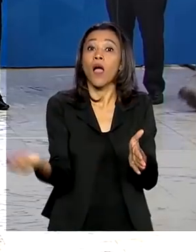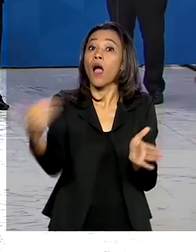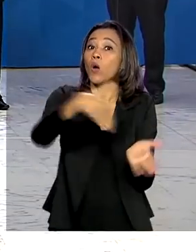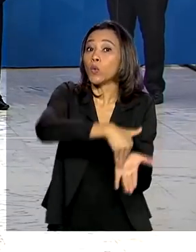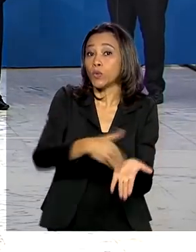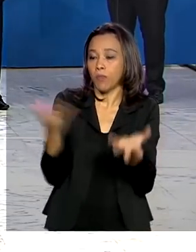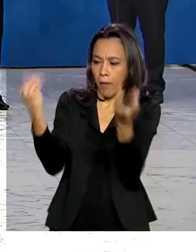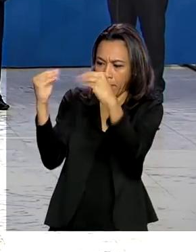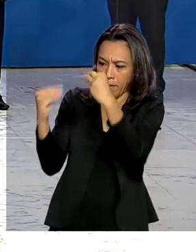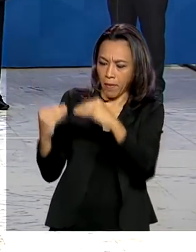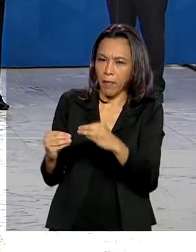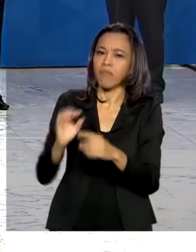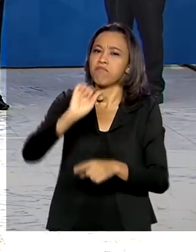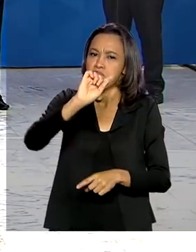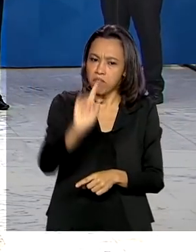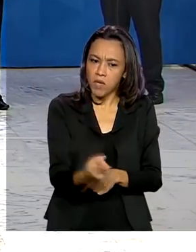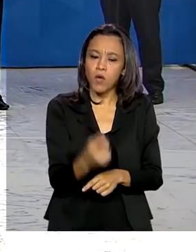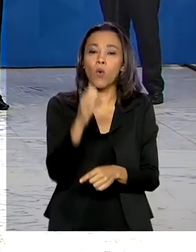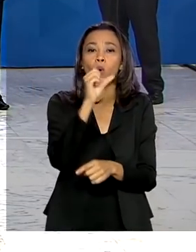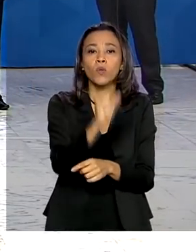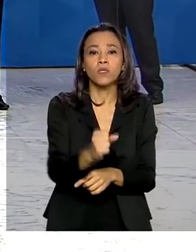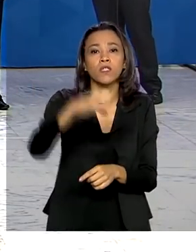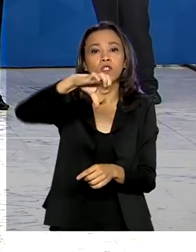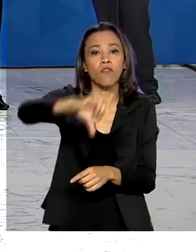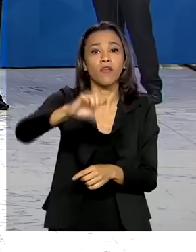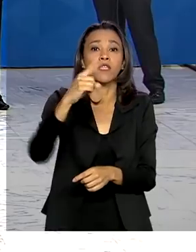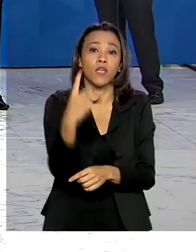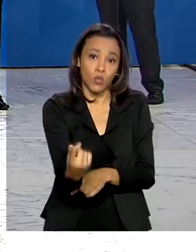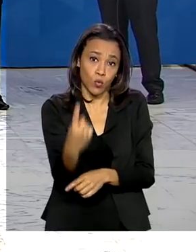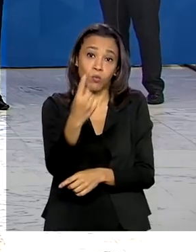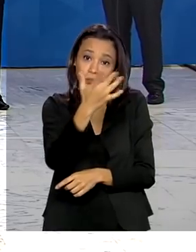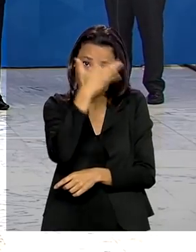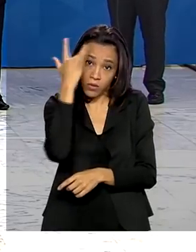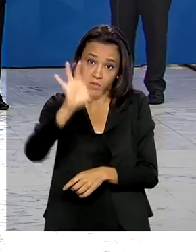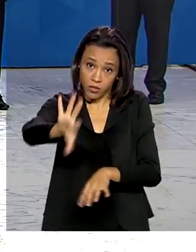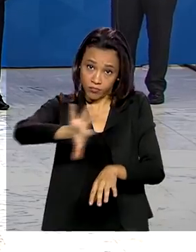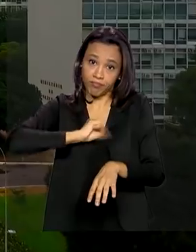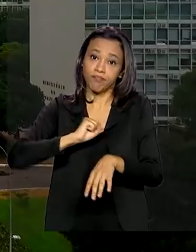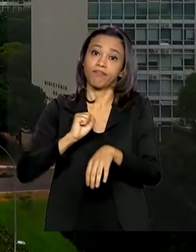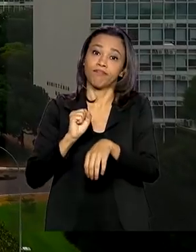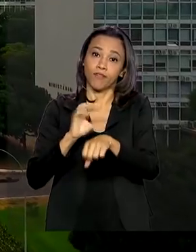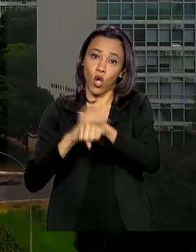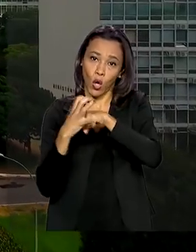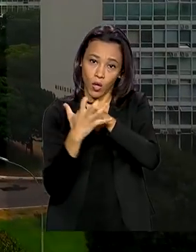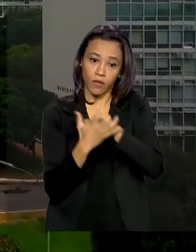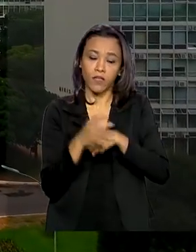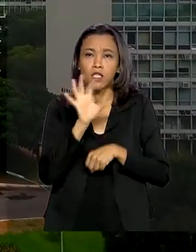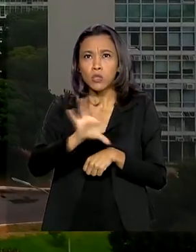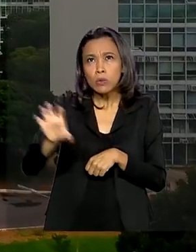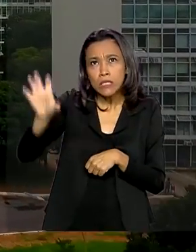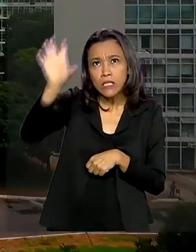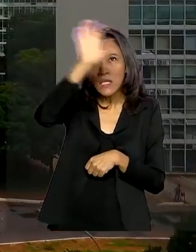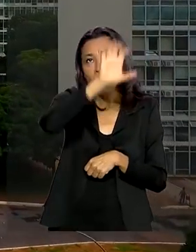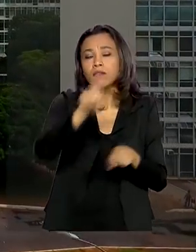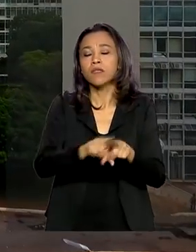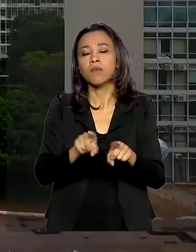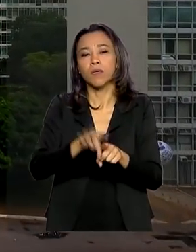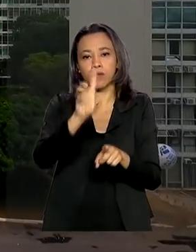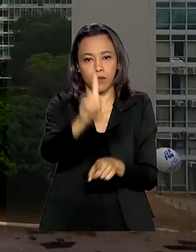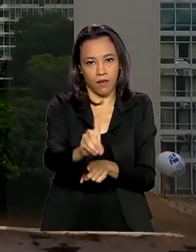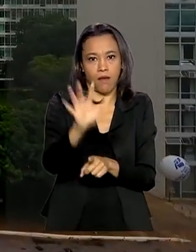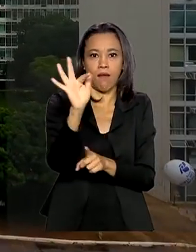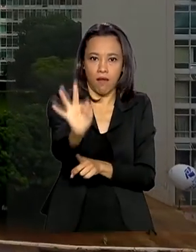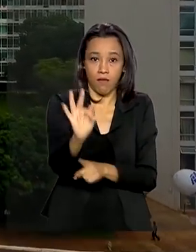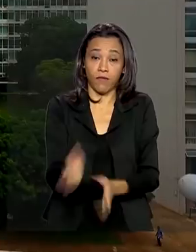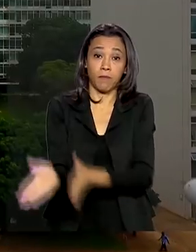confirma 1.891 casos de infecção pelo novo coronavírus em todos os estados e no Distrito Federal